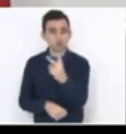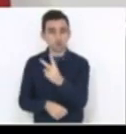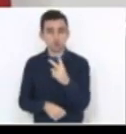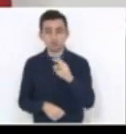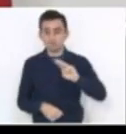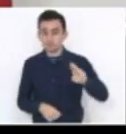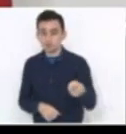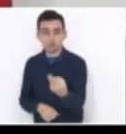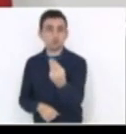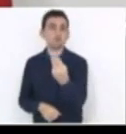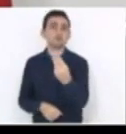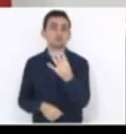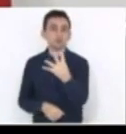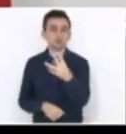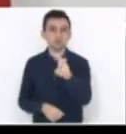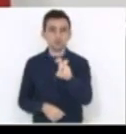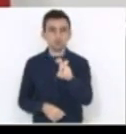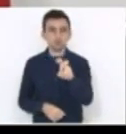,000.